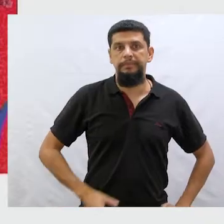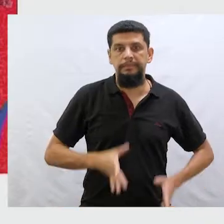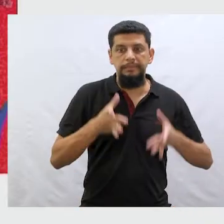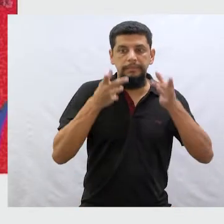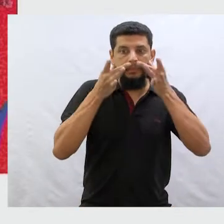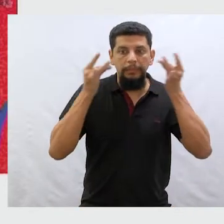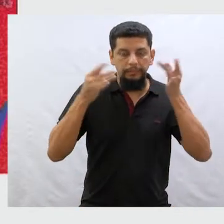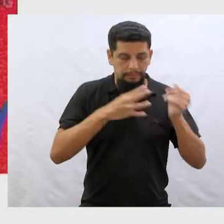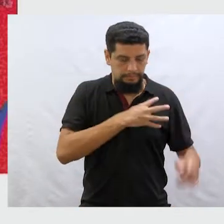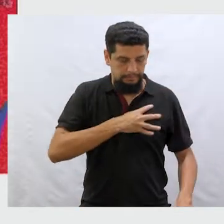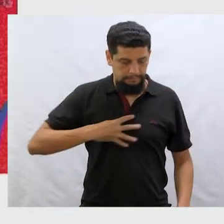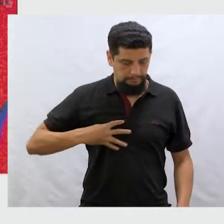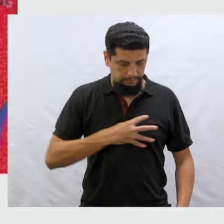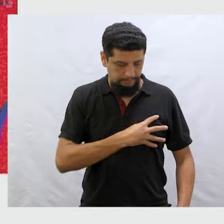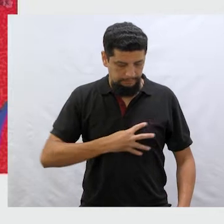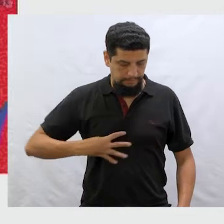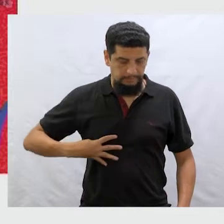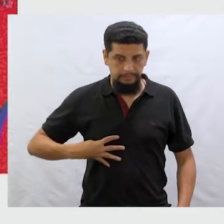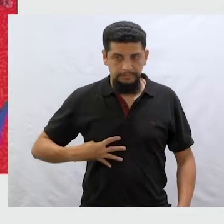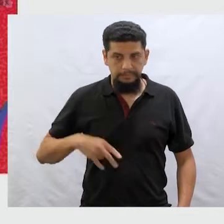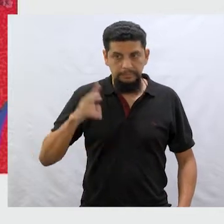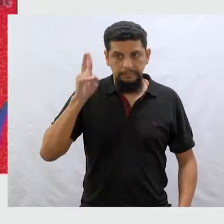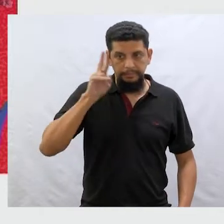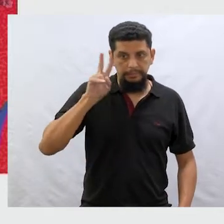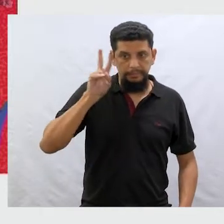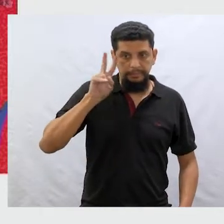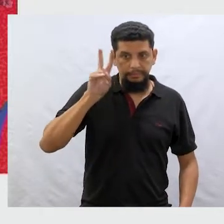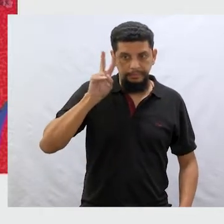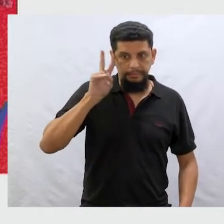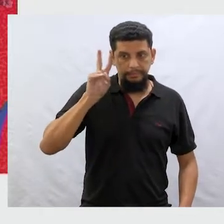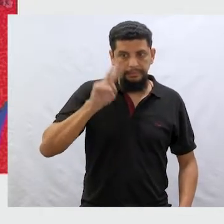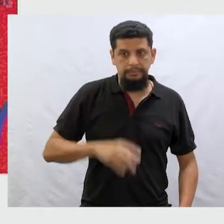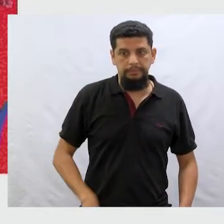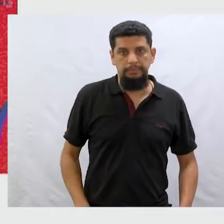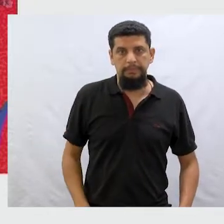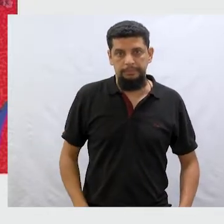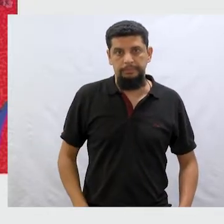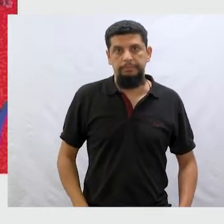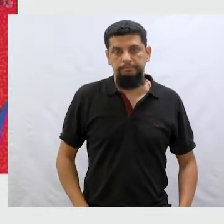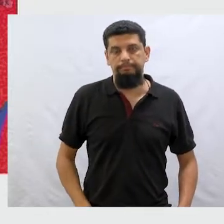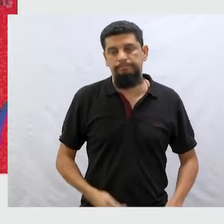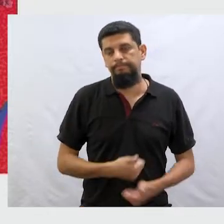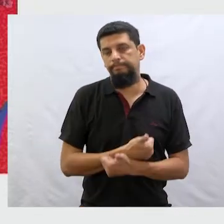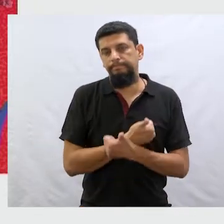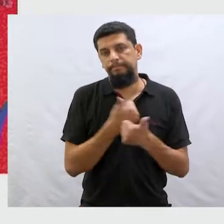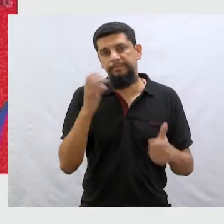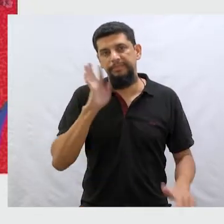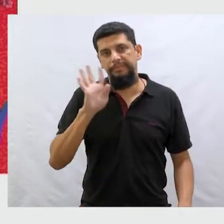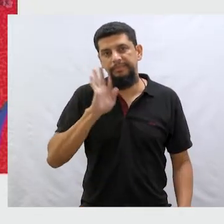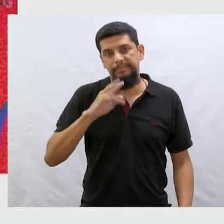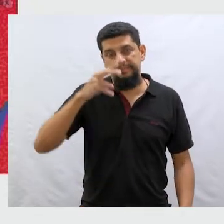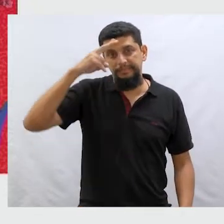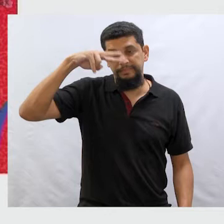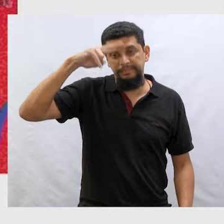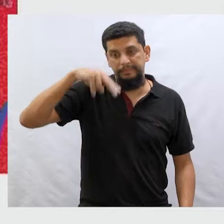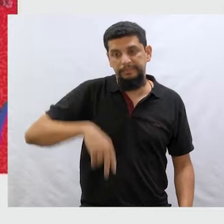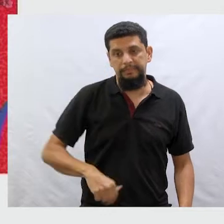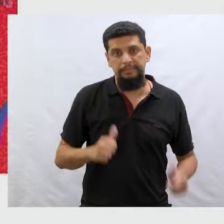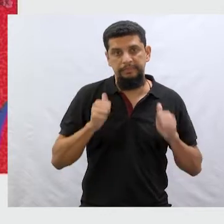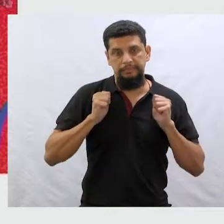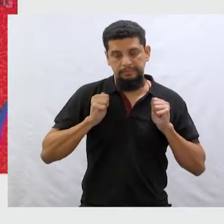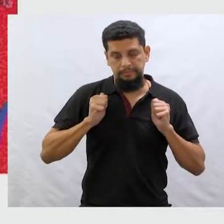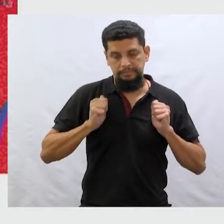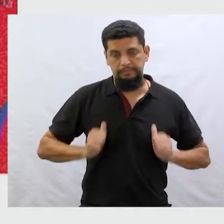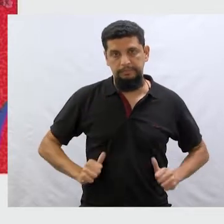O Gato Malhado e a Andorinha Siná. Muito legal, né? Esse livro do Jorge Amado. Muito bacana essa história. A